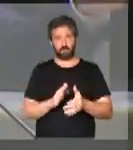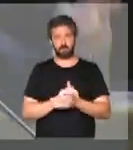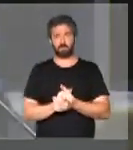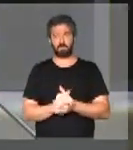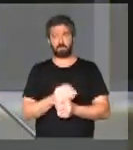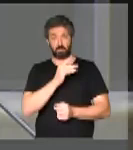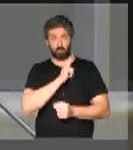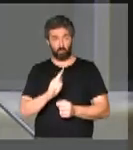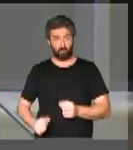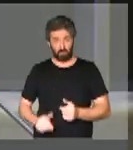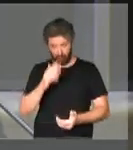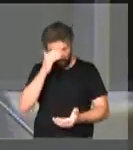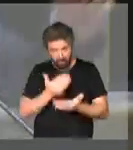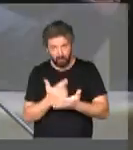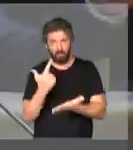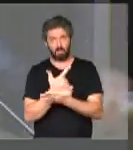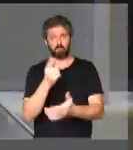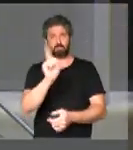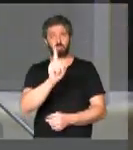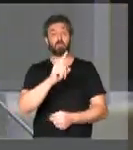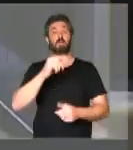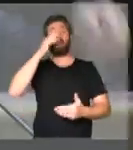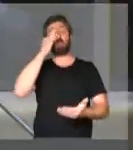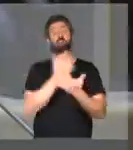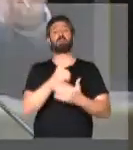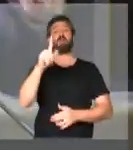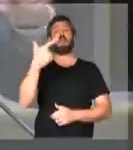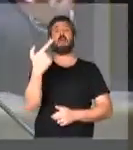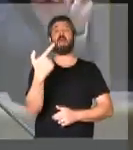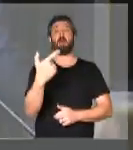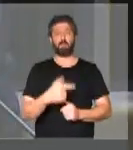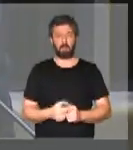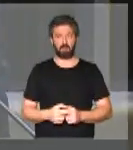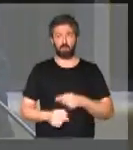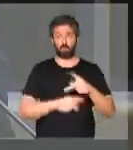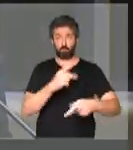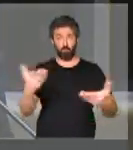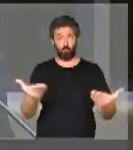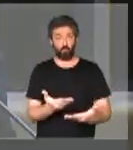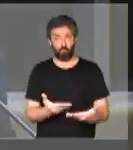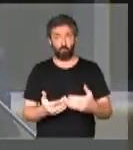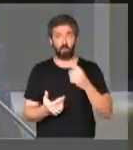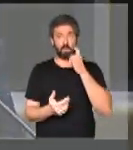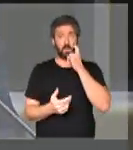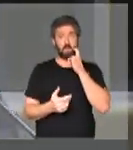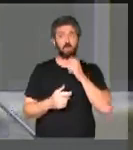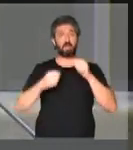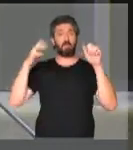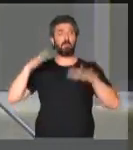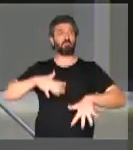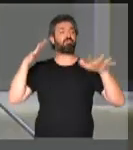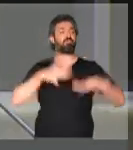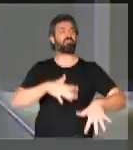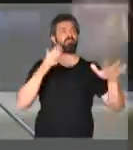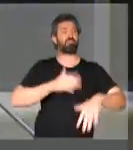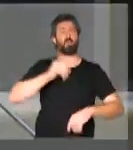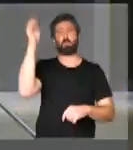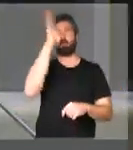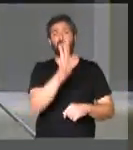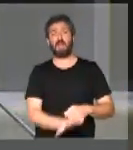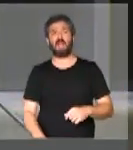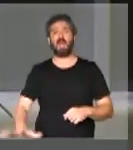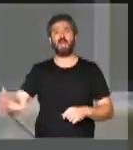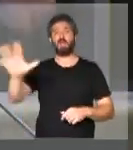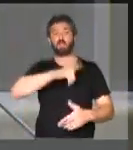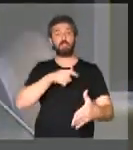governo não acredita em livros, acredita em armas. O povo brasileiro hoje, em multidões das ruas das cidades brasileiras,